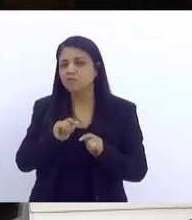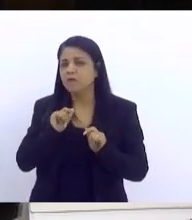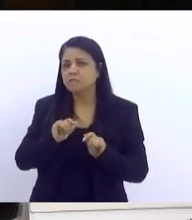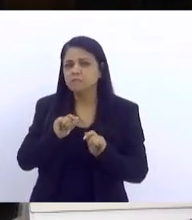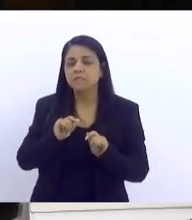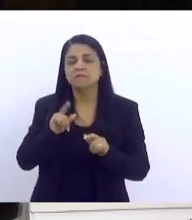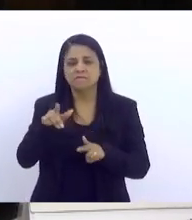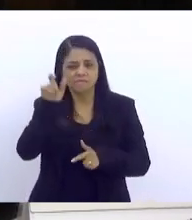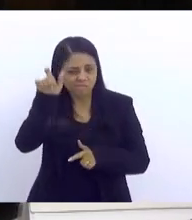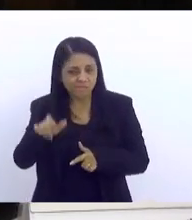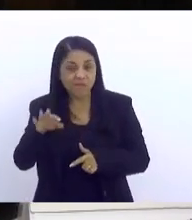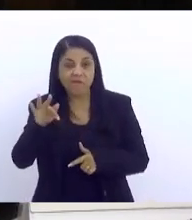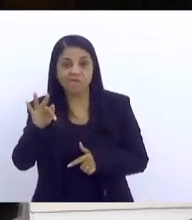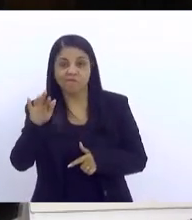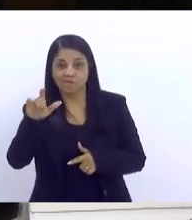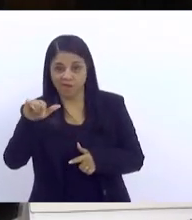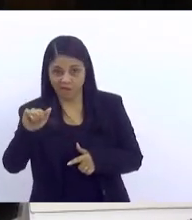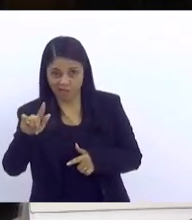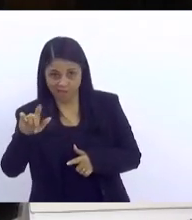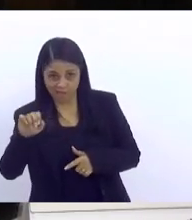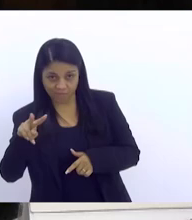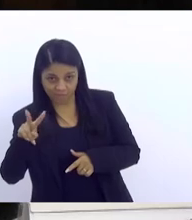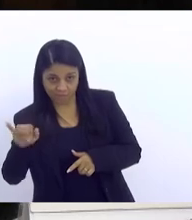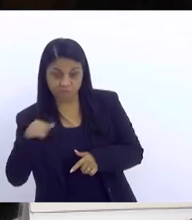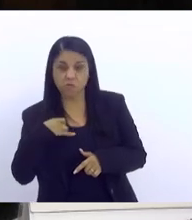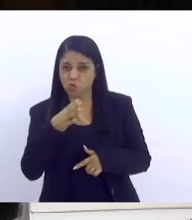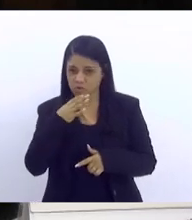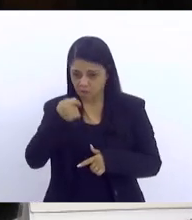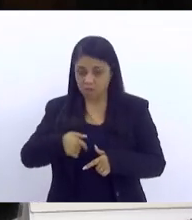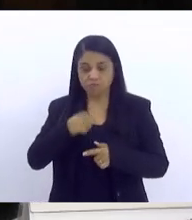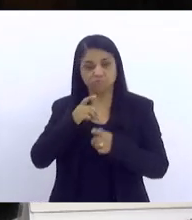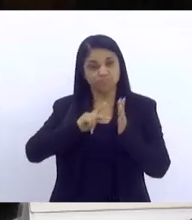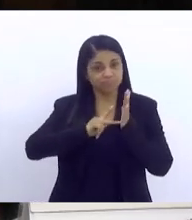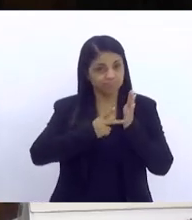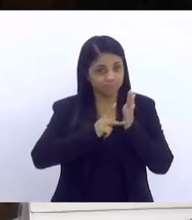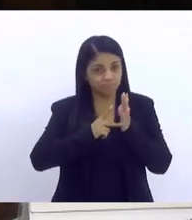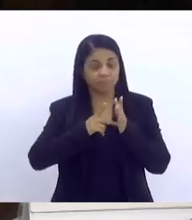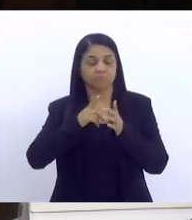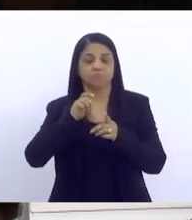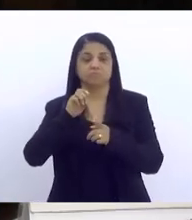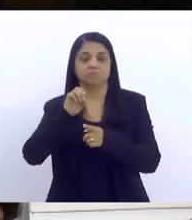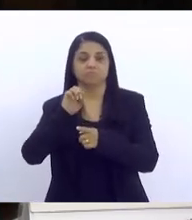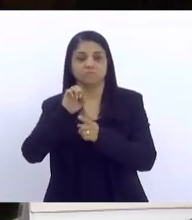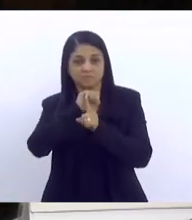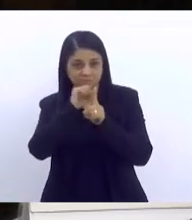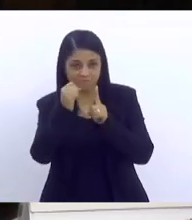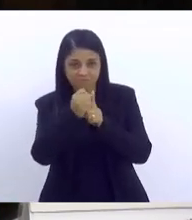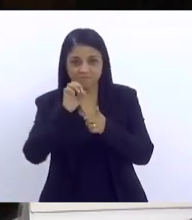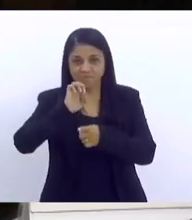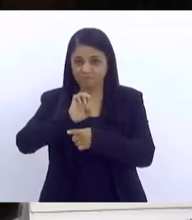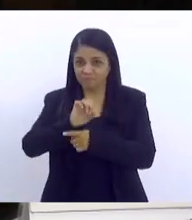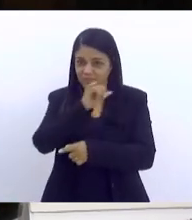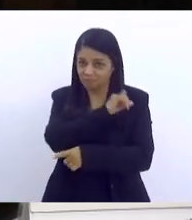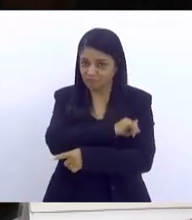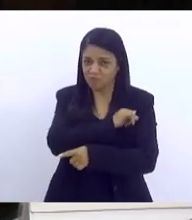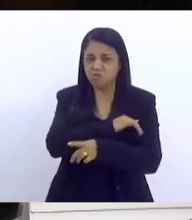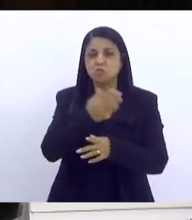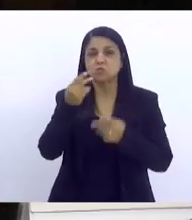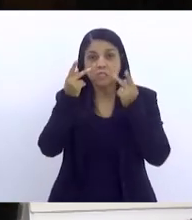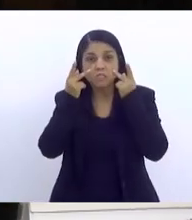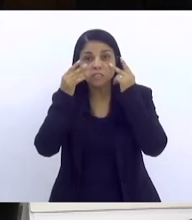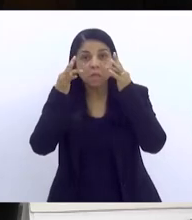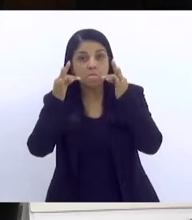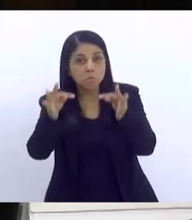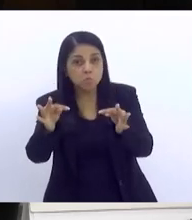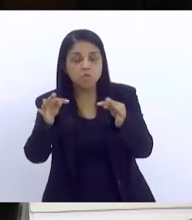falando, estou falando pelo Sindicato dos Assistentes Sociais do Estado do Rio de Janeiro. Eu sou testemunha das péssimas condições, porque